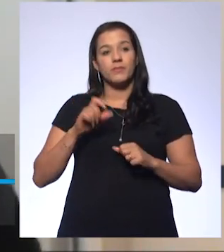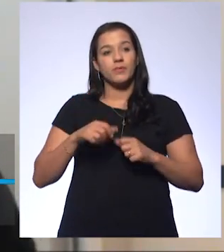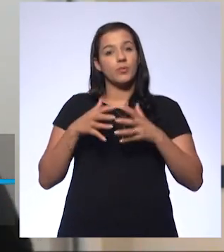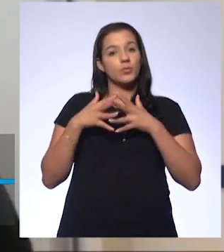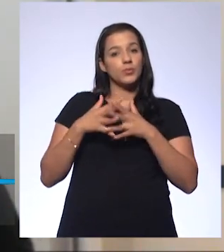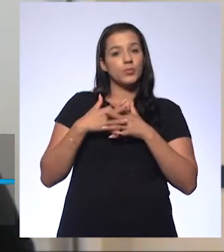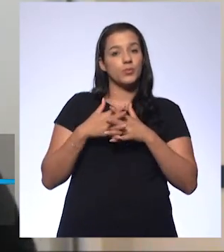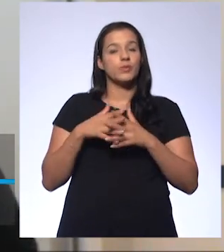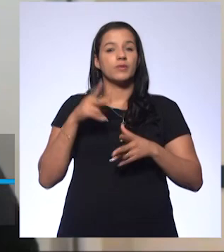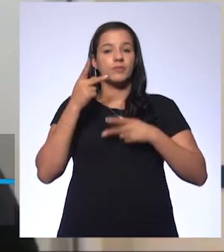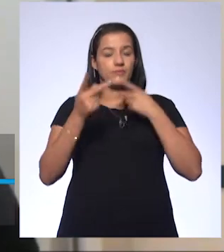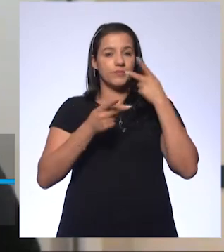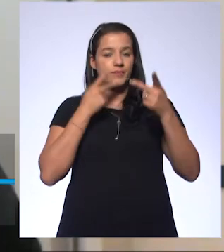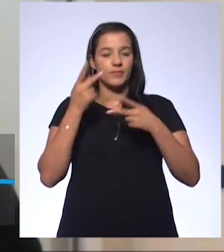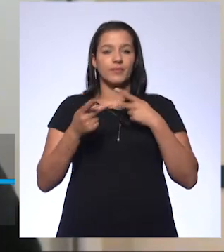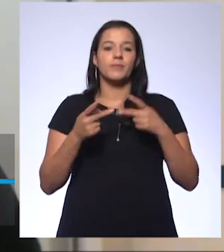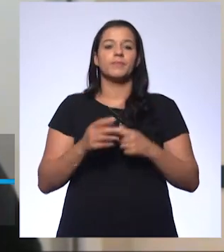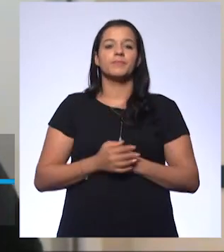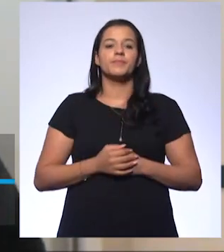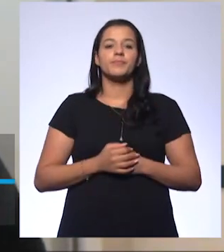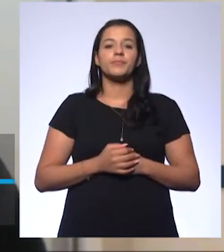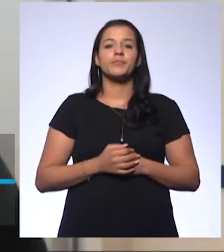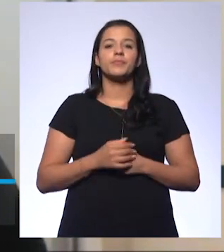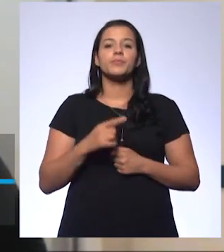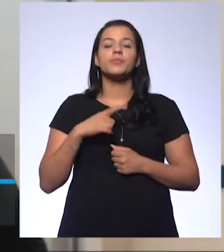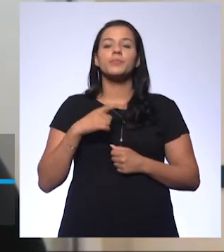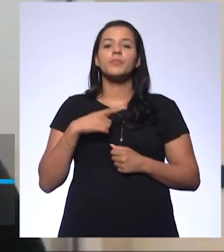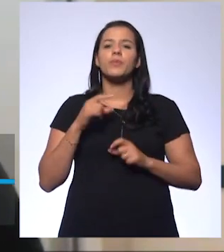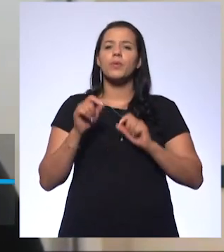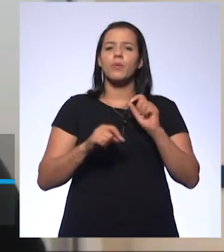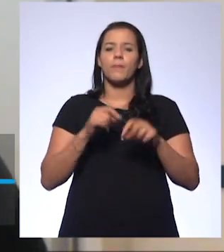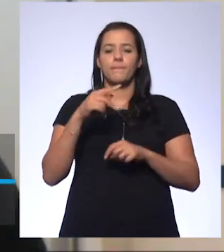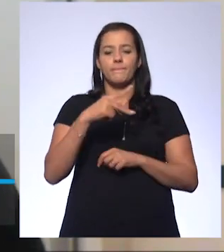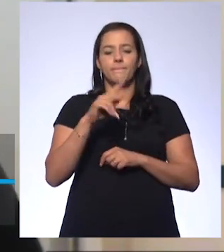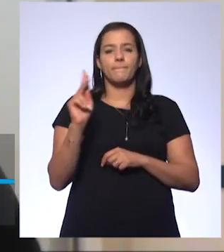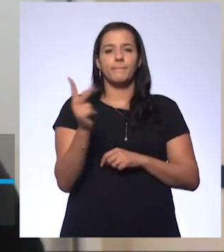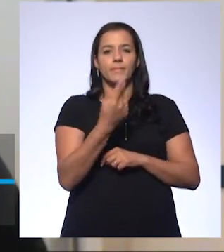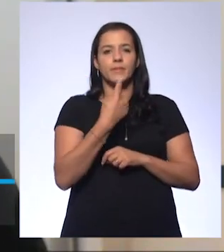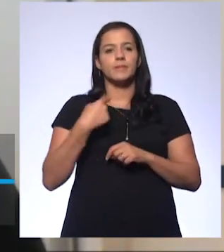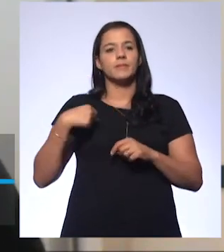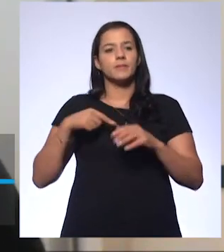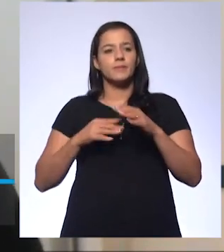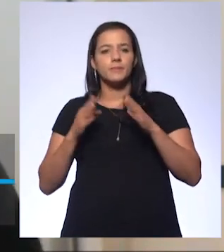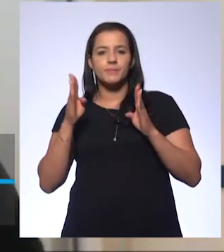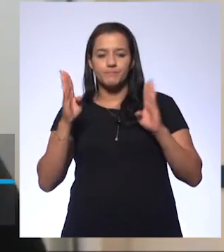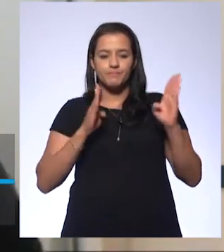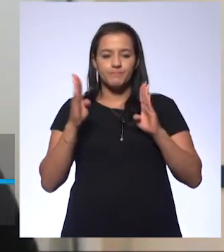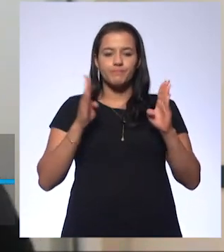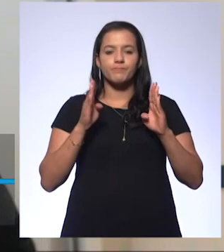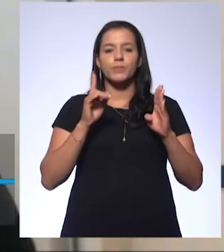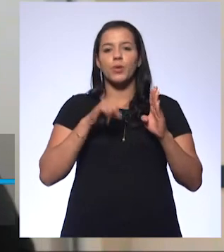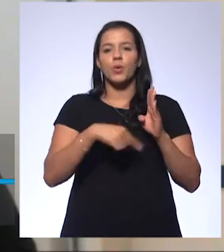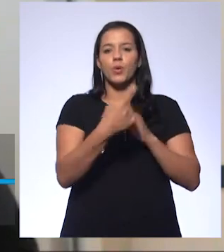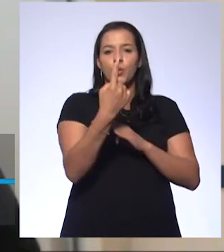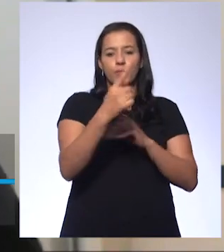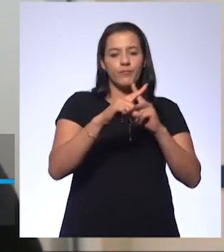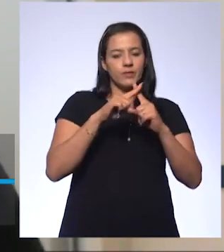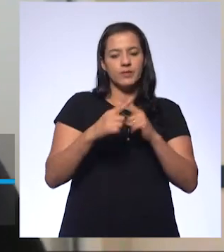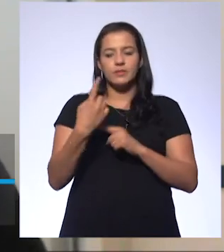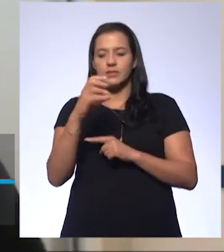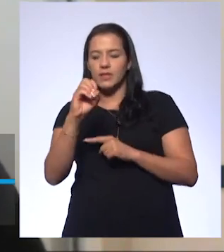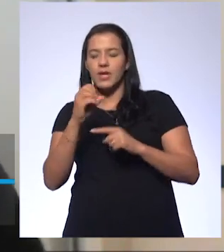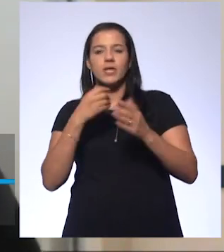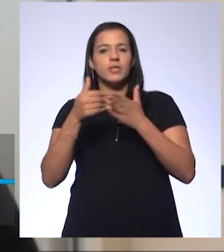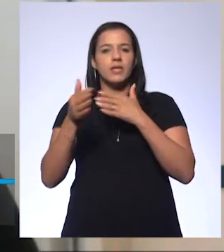foi falado algumas vezes, em relação ao pH das concentrações que não são 1 vezes 10 elevado a qualquer